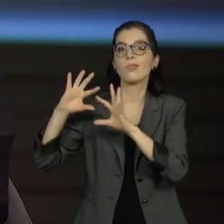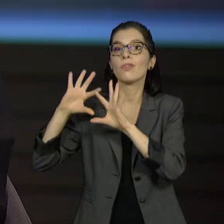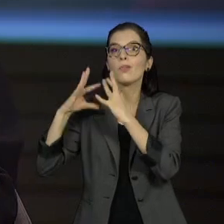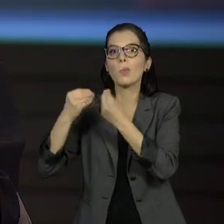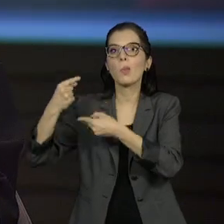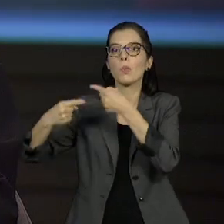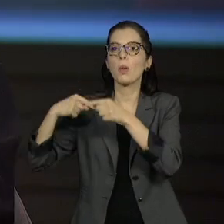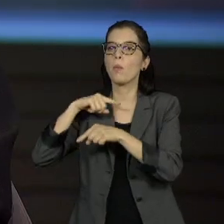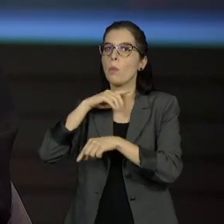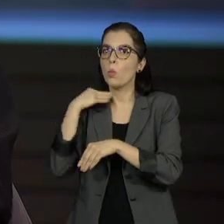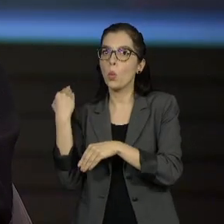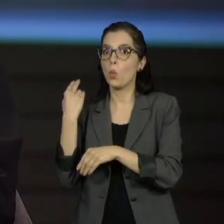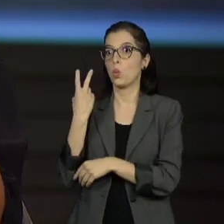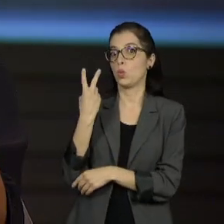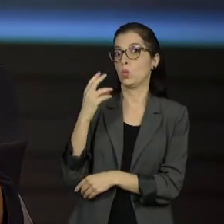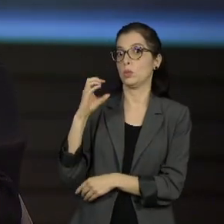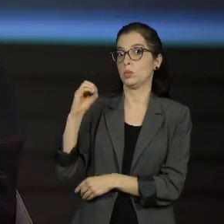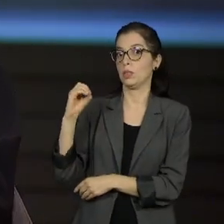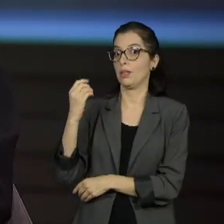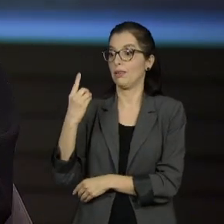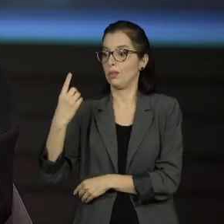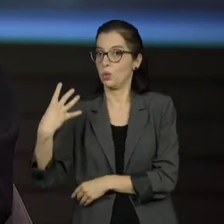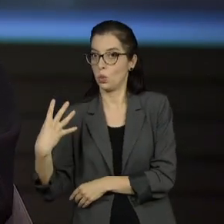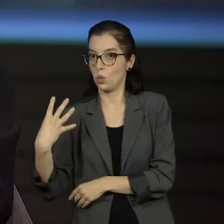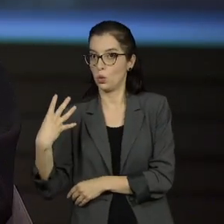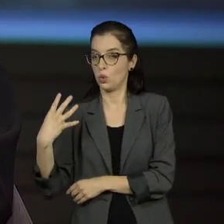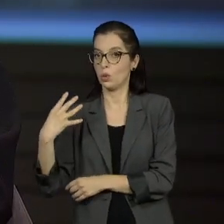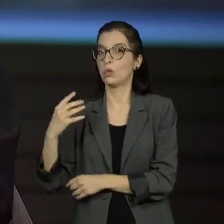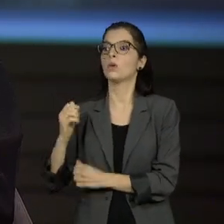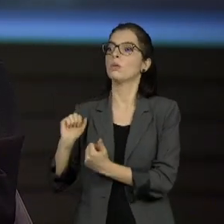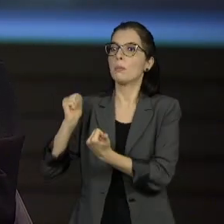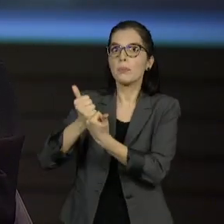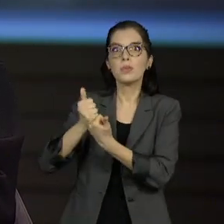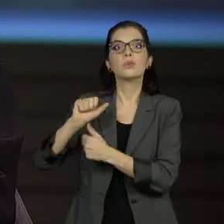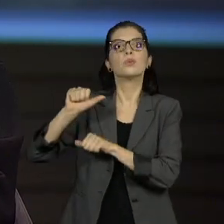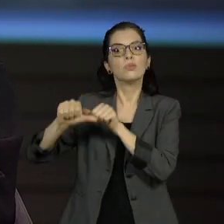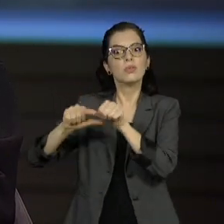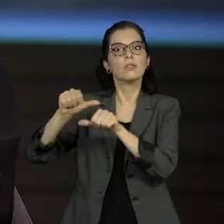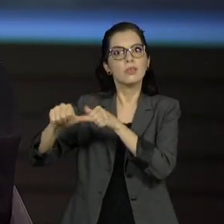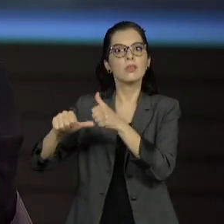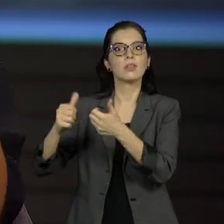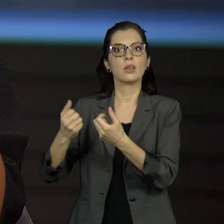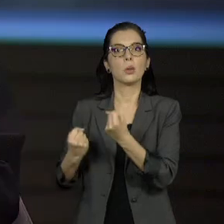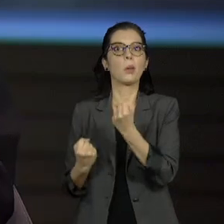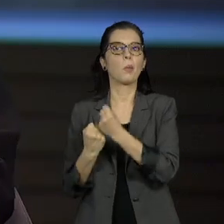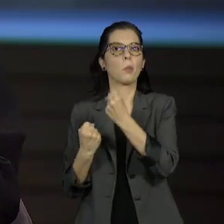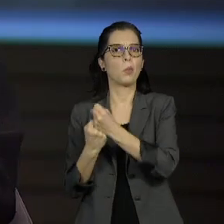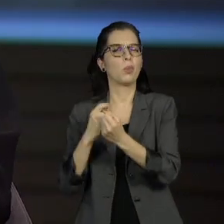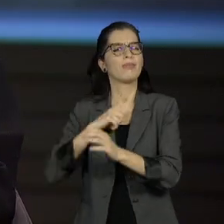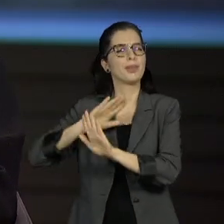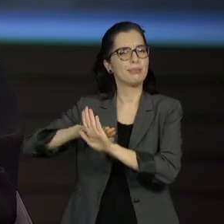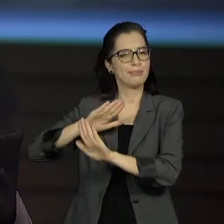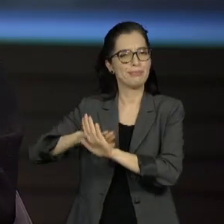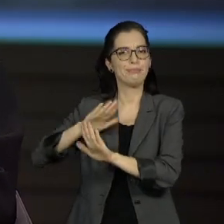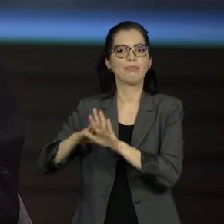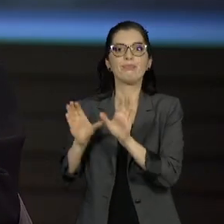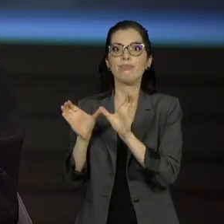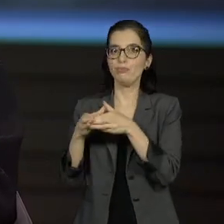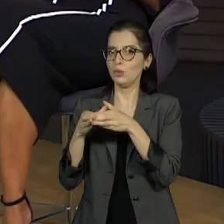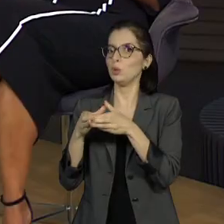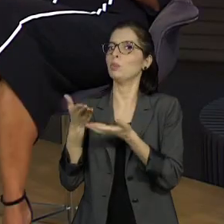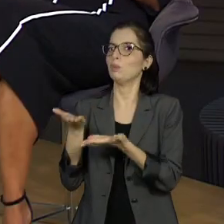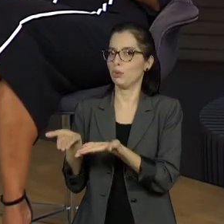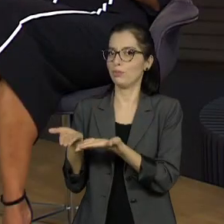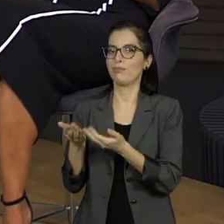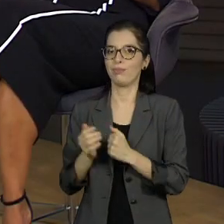Seus aliados estão no poder até hoje, tanto na Prefeitura quanto no governo. Então, depois de um certo desalinhamento entre